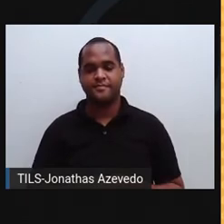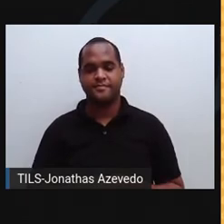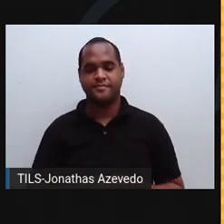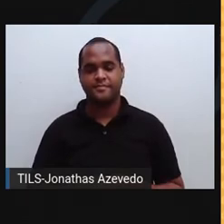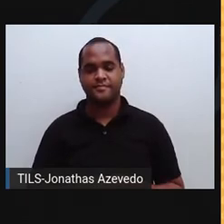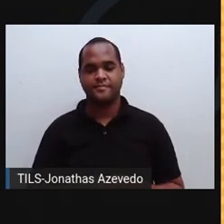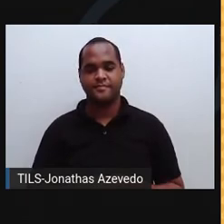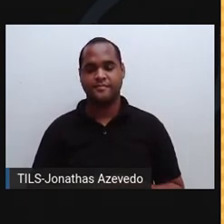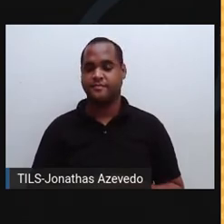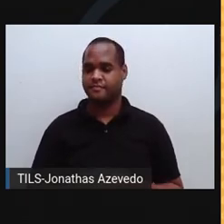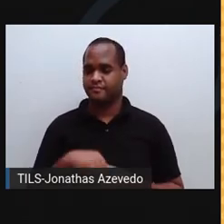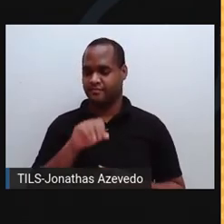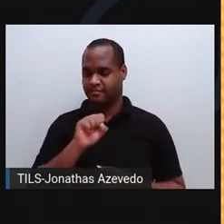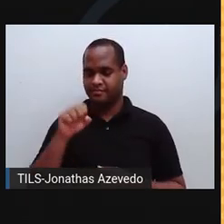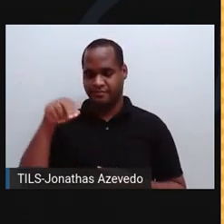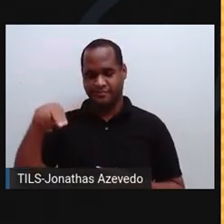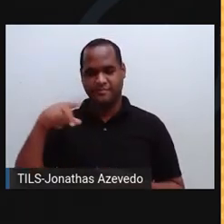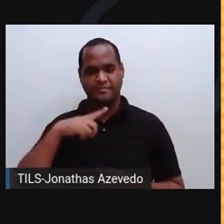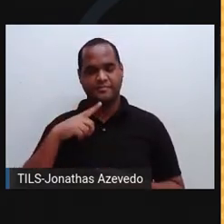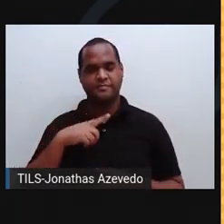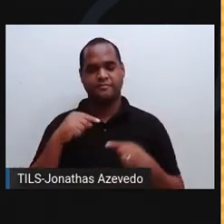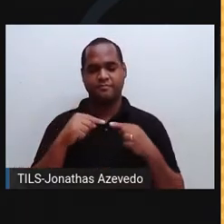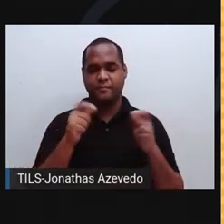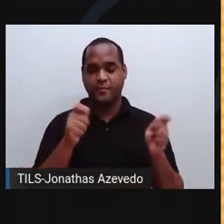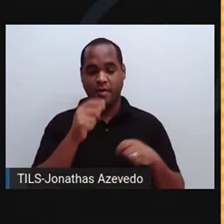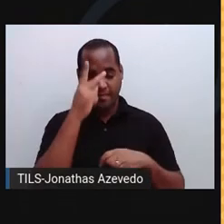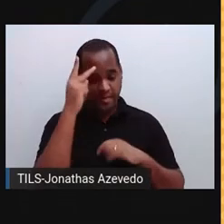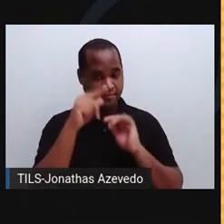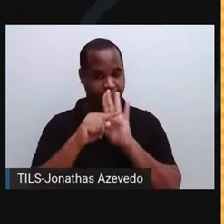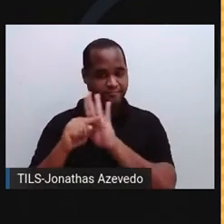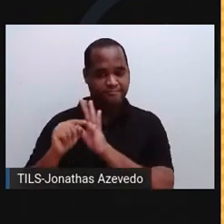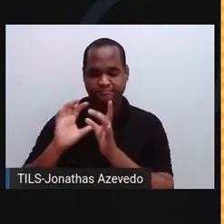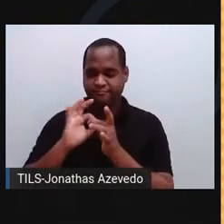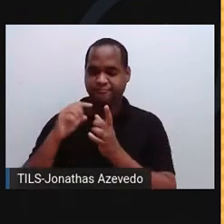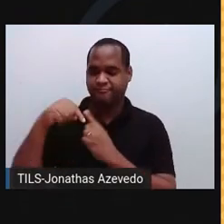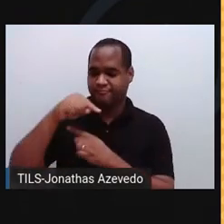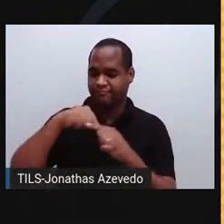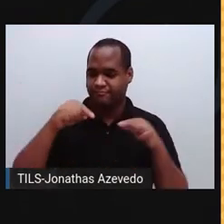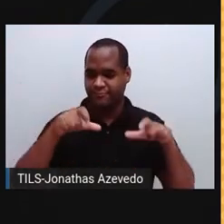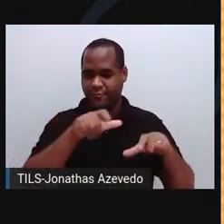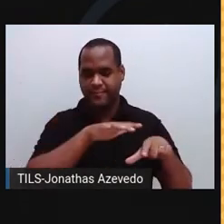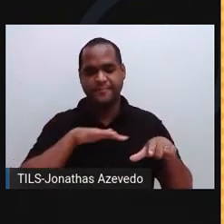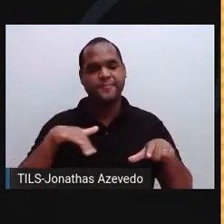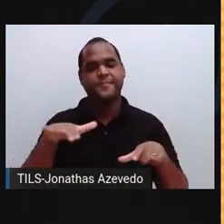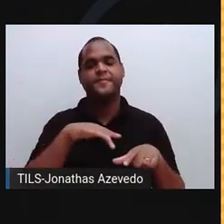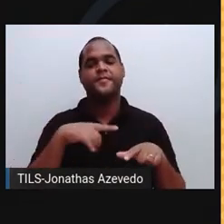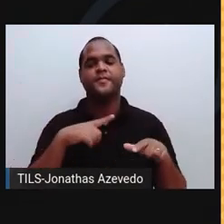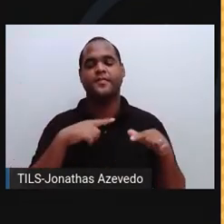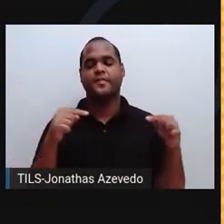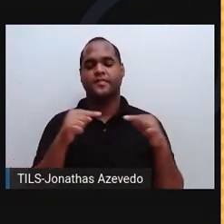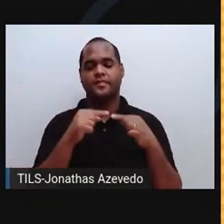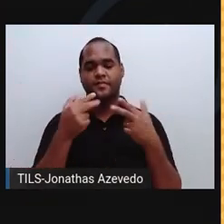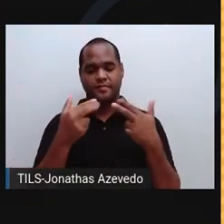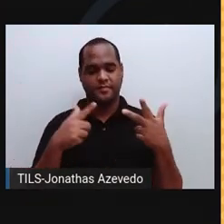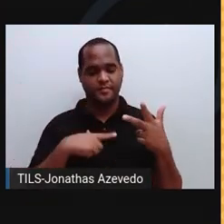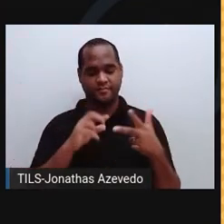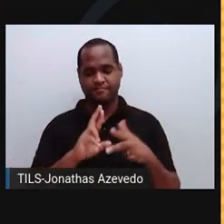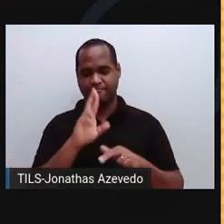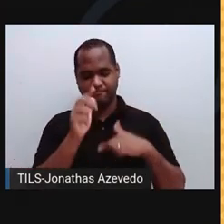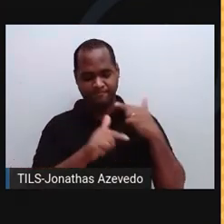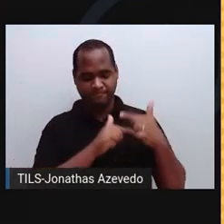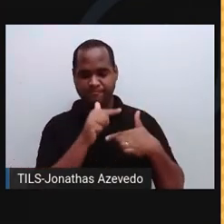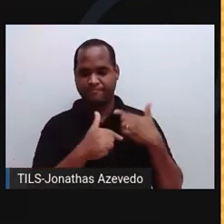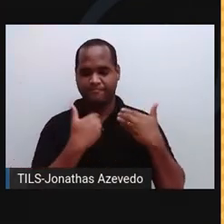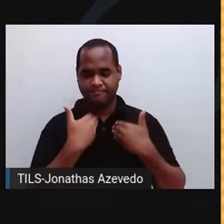O sistema nervoso ajuda as pessoas a se relacionarem com o ambiente. Regula e coordena as atividades e funções do corpo